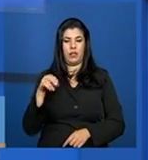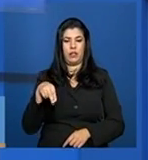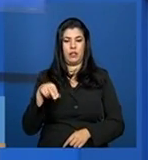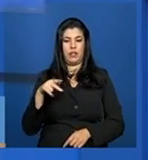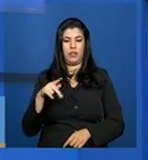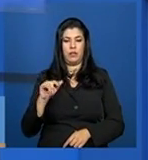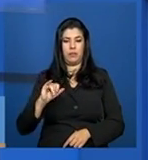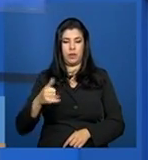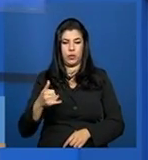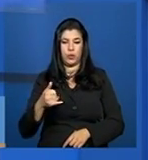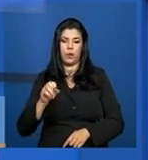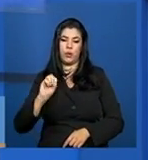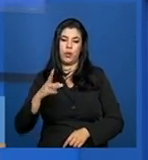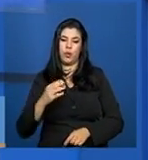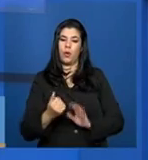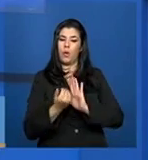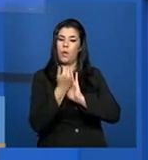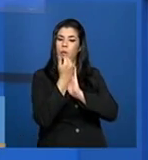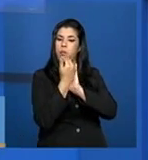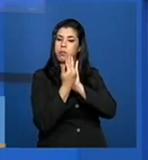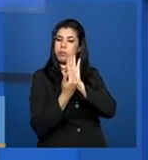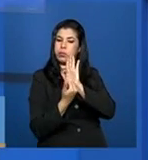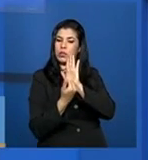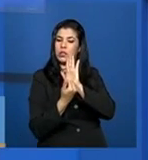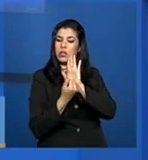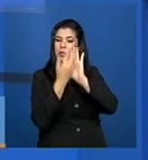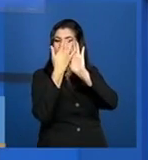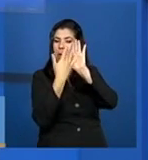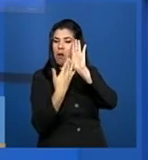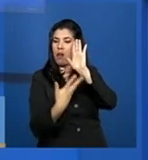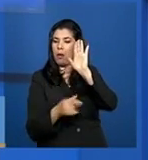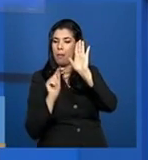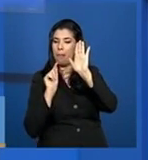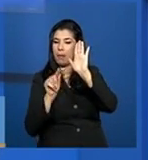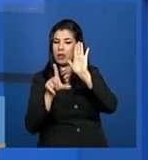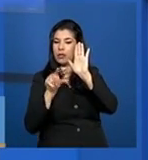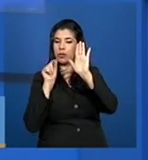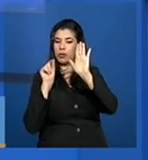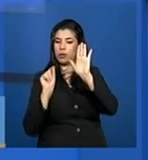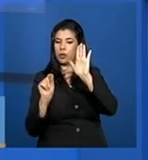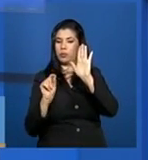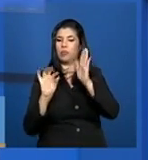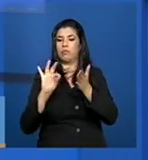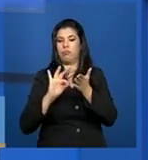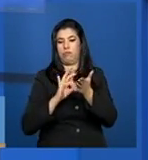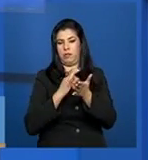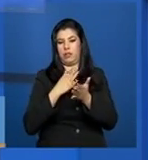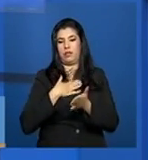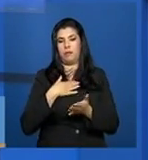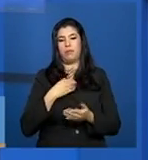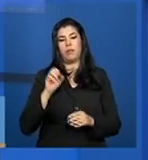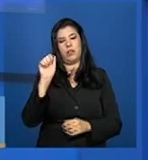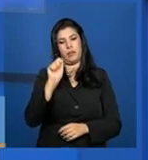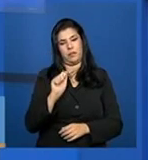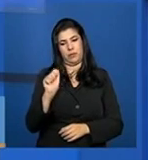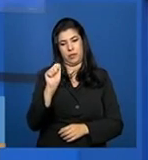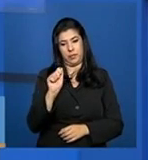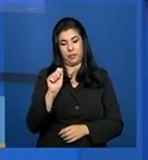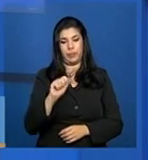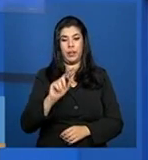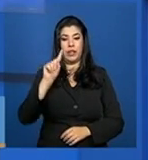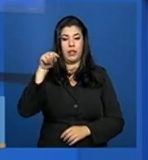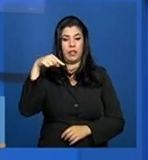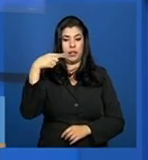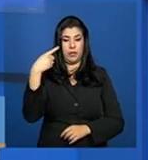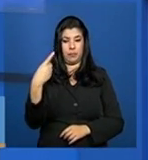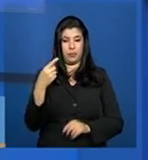pesquisar uma lista completa e escolher a entidade que ele deseja preencher o cadastro. Detalhando essa entidade, vai